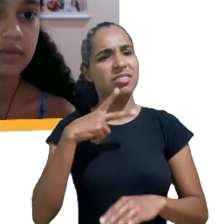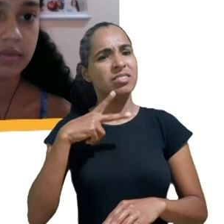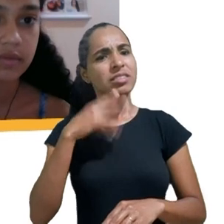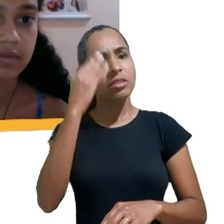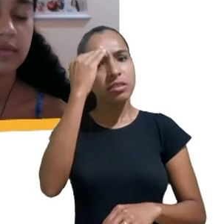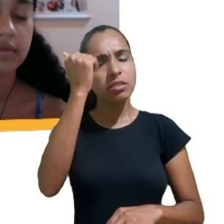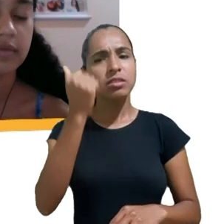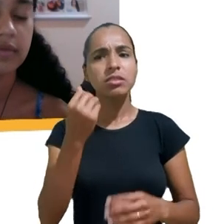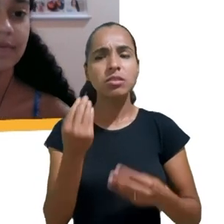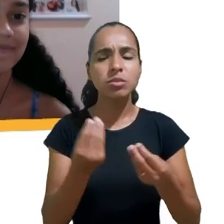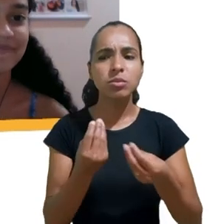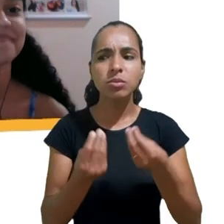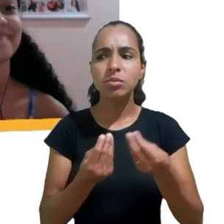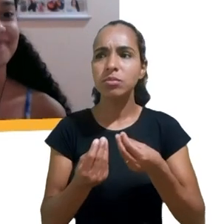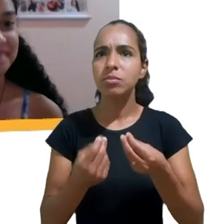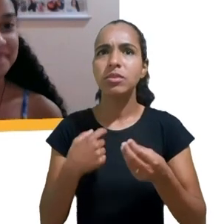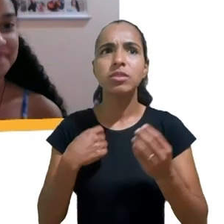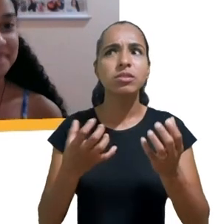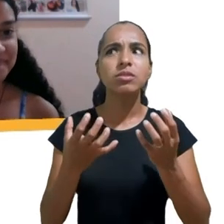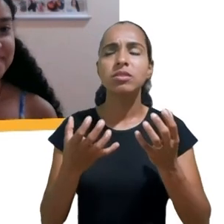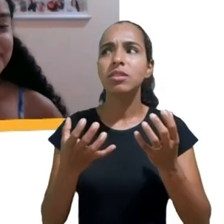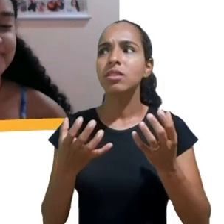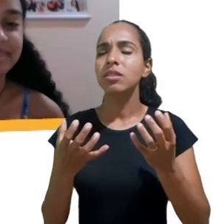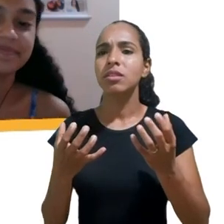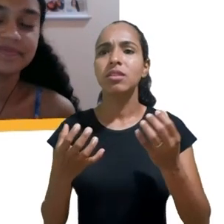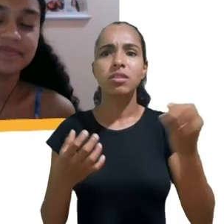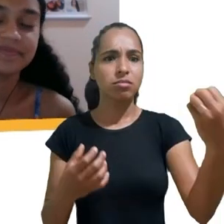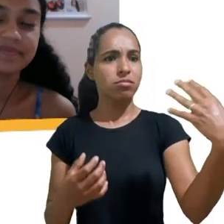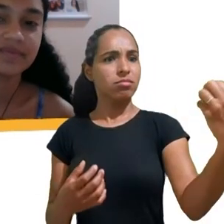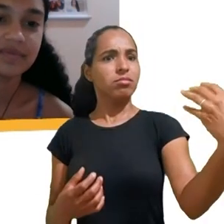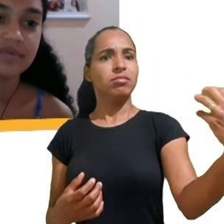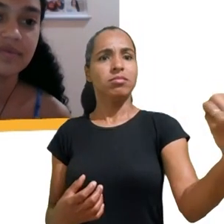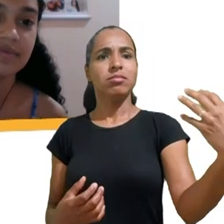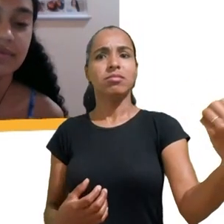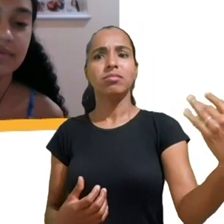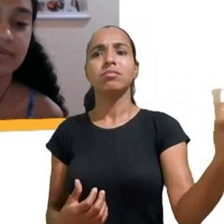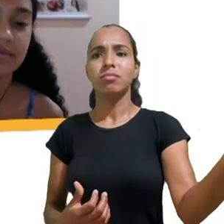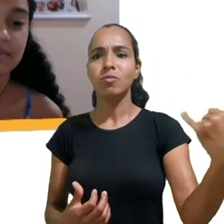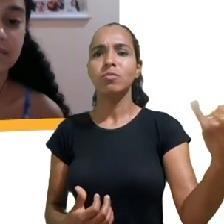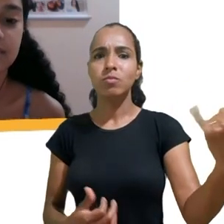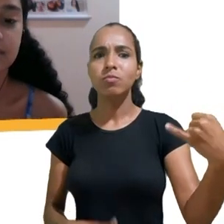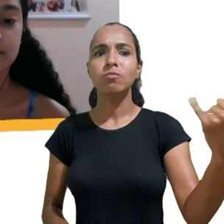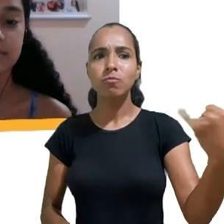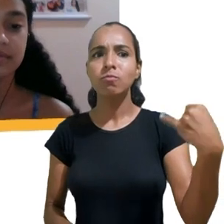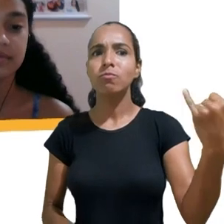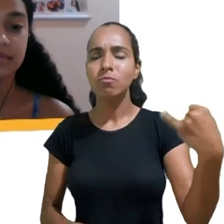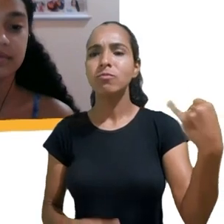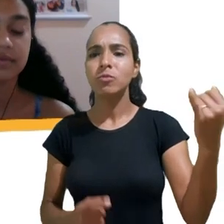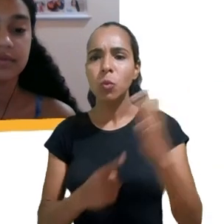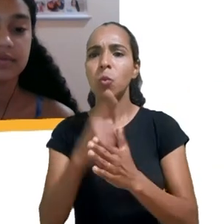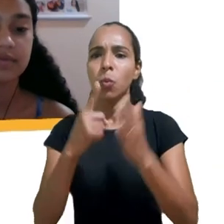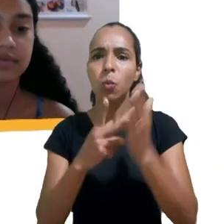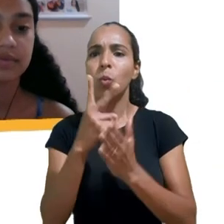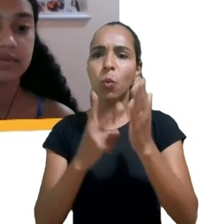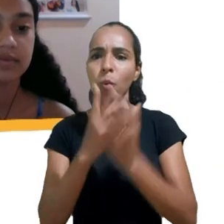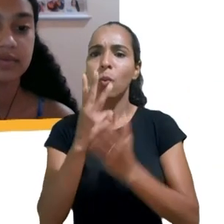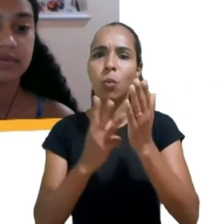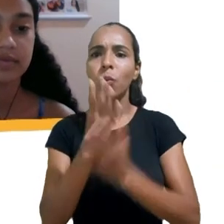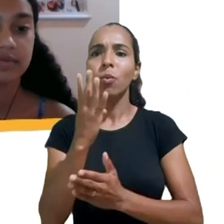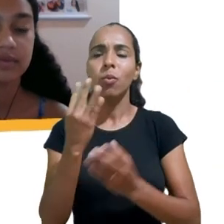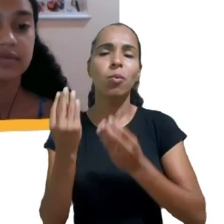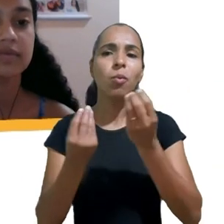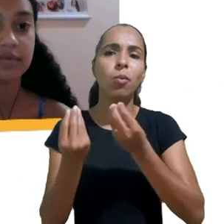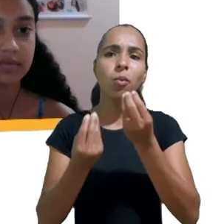tanto isso aqui? Será que foi porque tem uma publicidade que insistentemente está aparecendo para mim? Você foi pedir isso para os seus pais, né, ou porque você viu